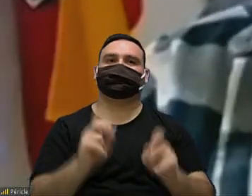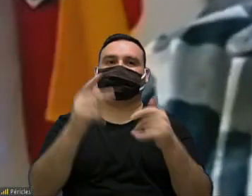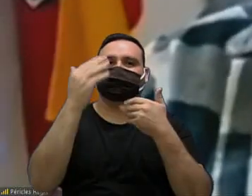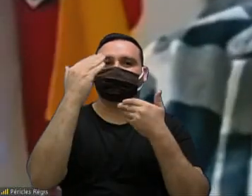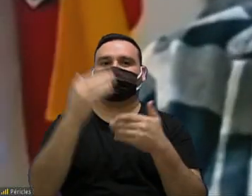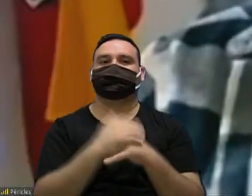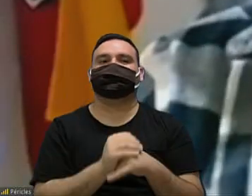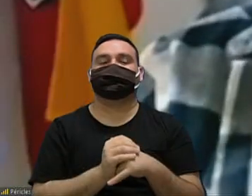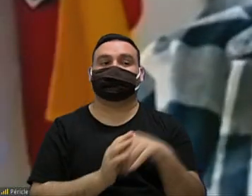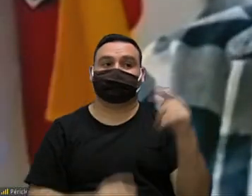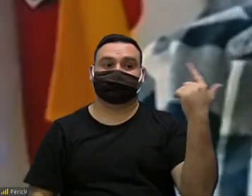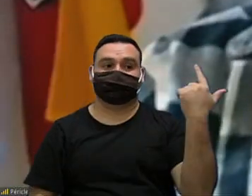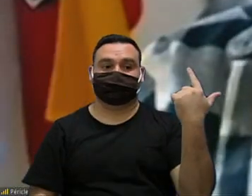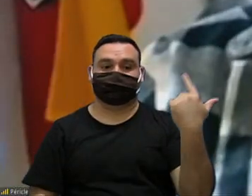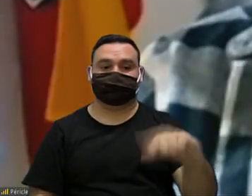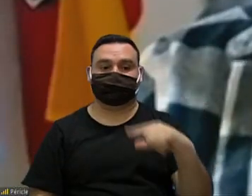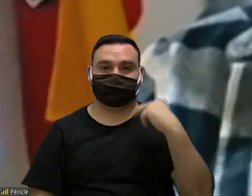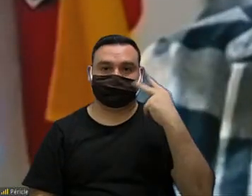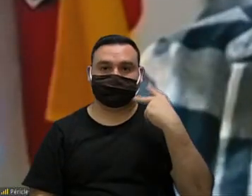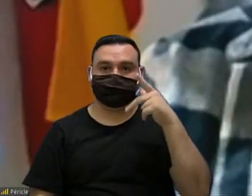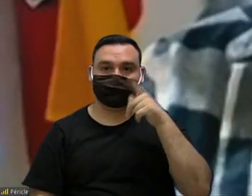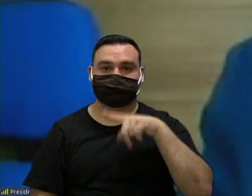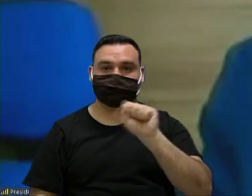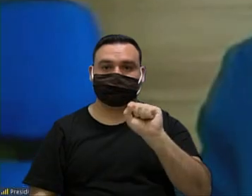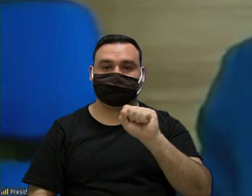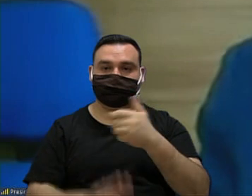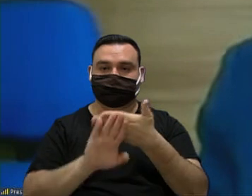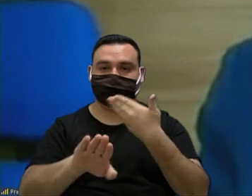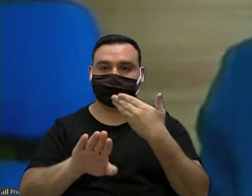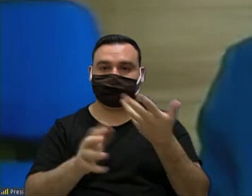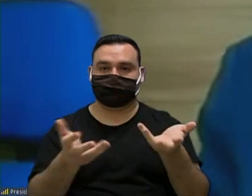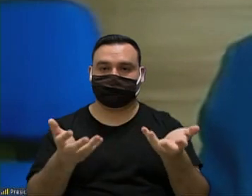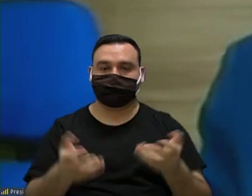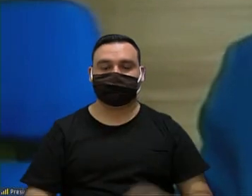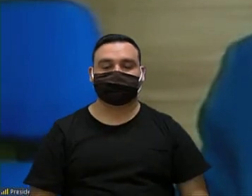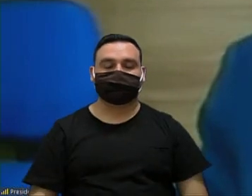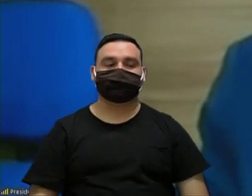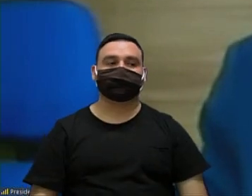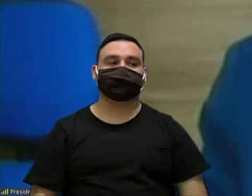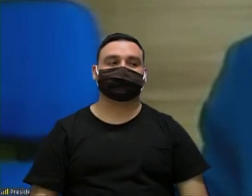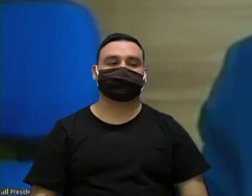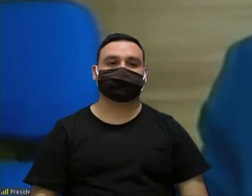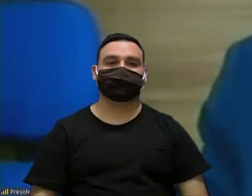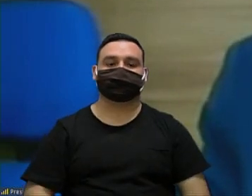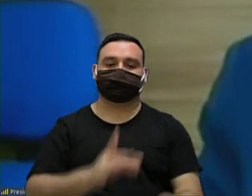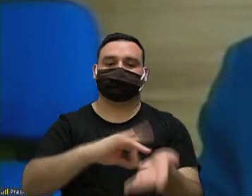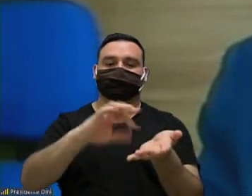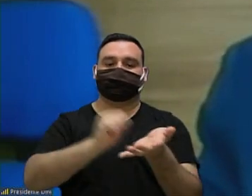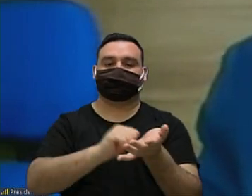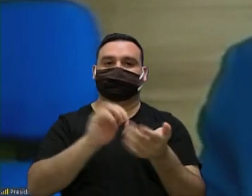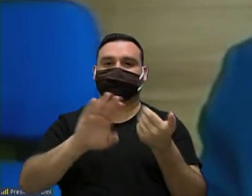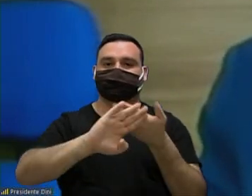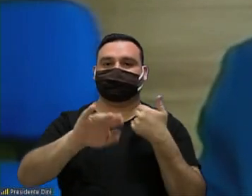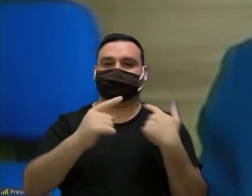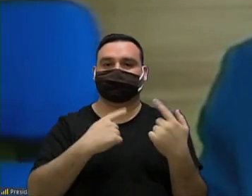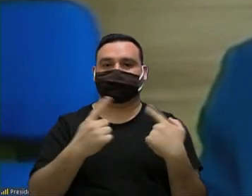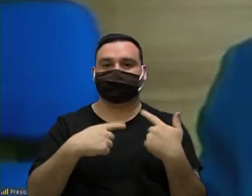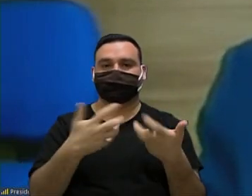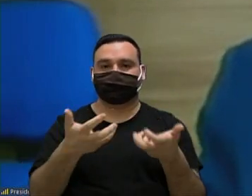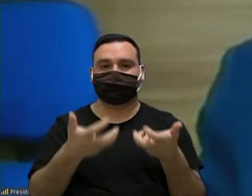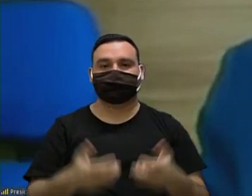João e após o vereador Luiz Santos quer uma parte ele está inscrito até para fazer uma parte com o senhor